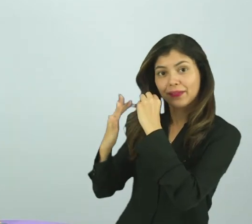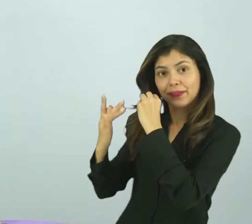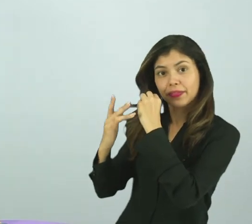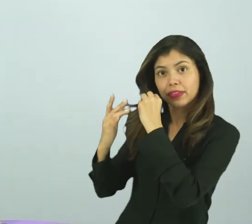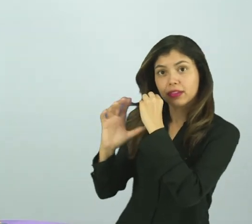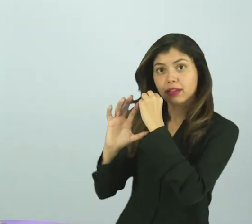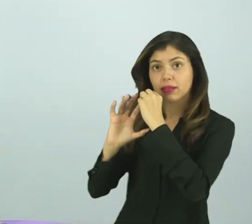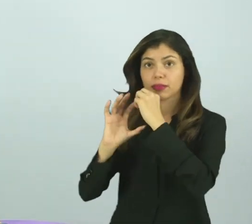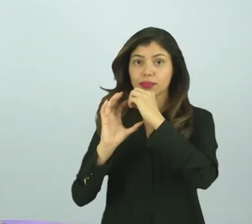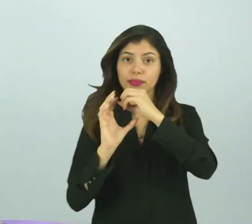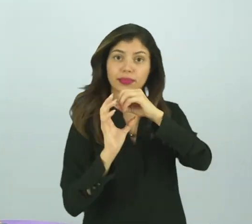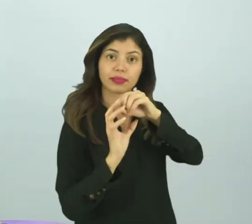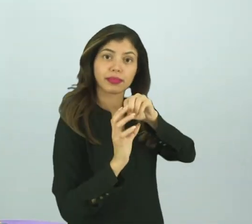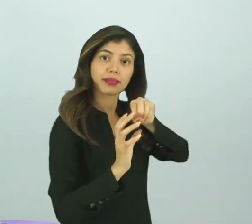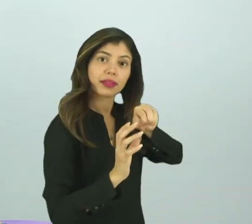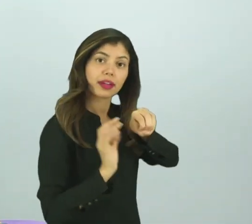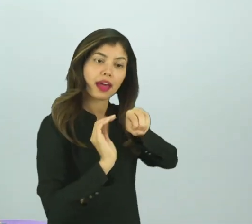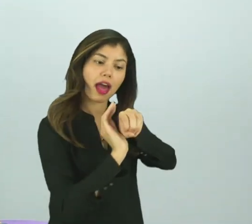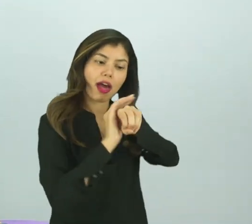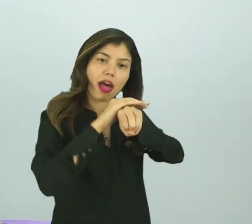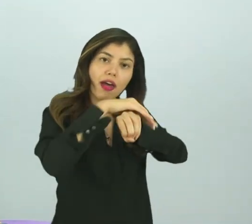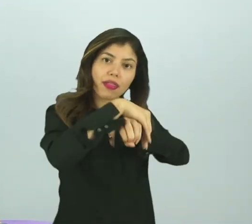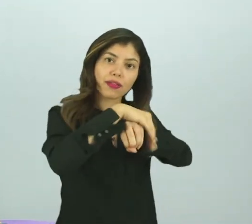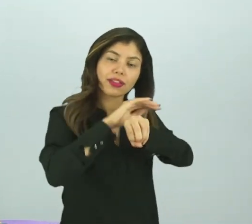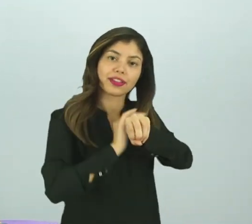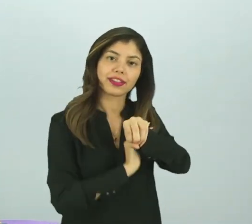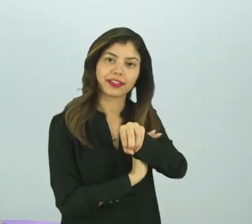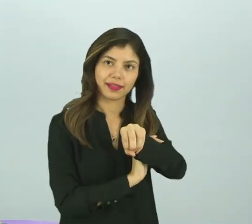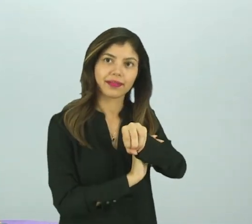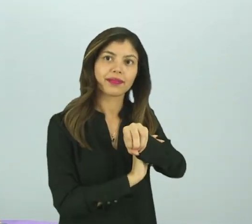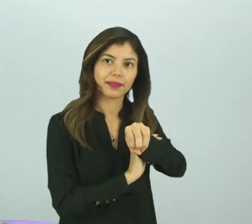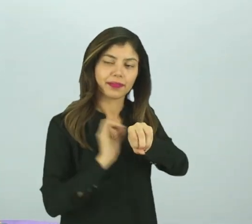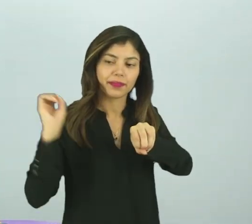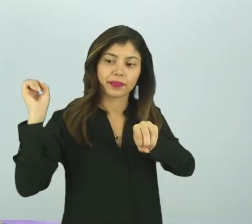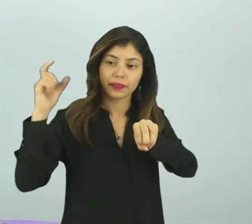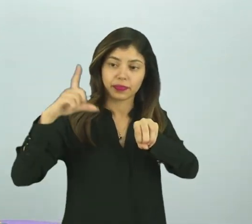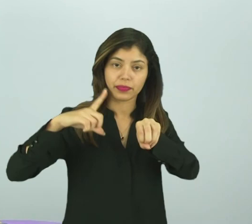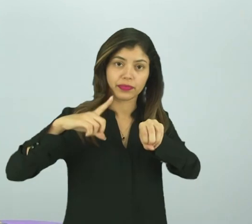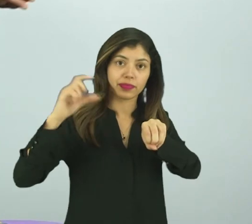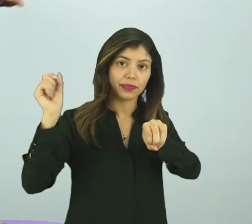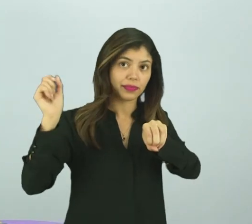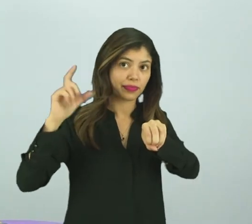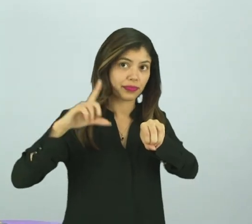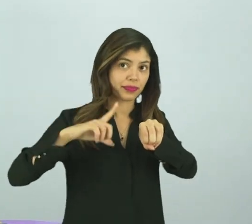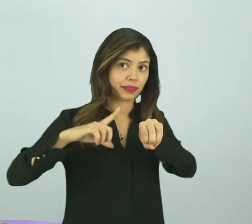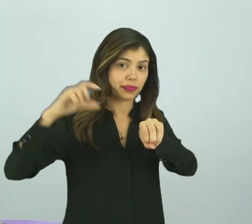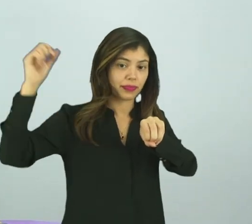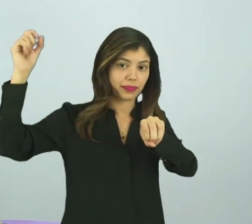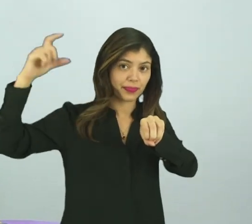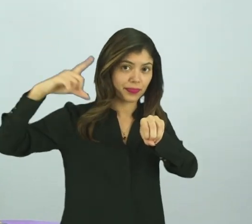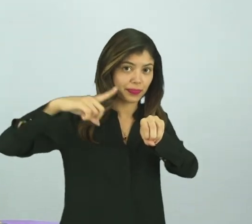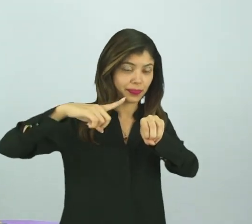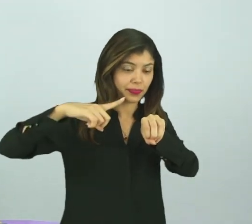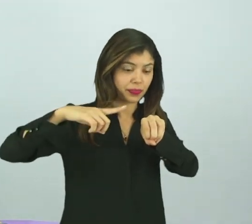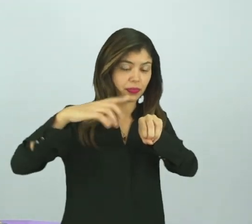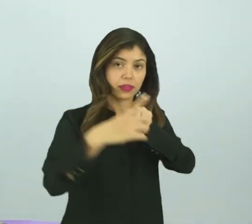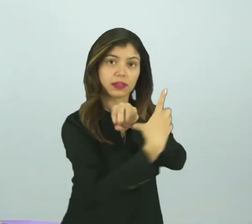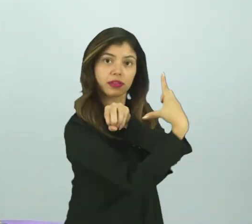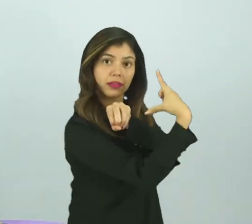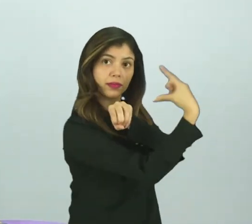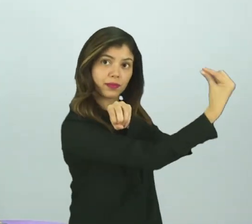agora é o quê? Agora é noite, porque está a lua,